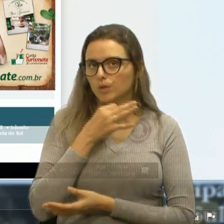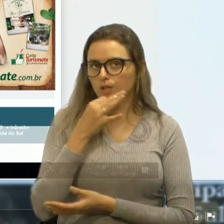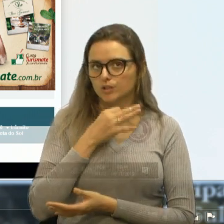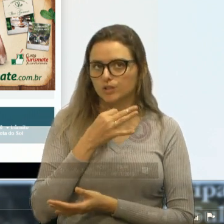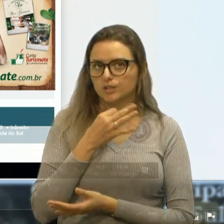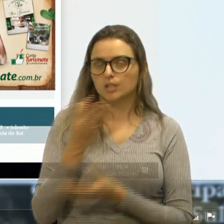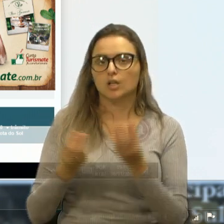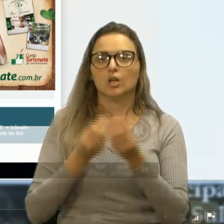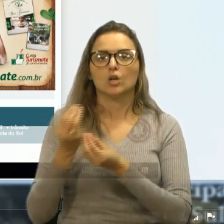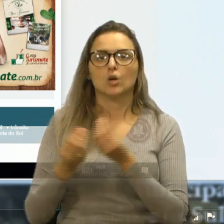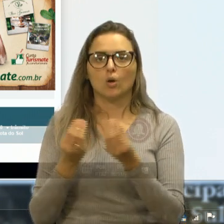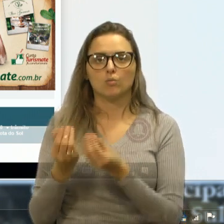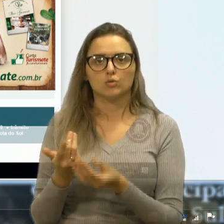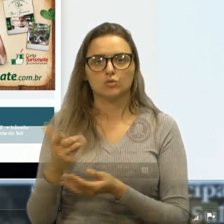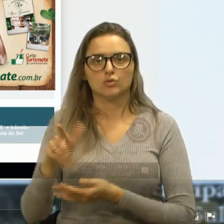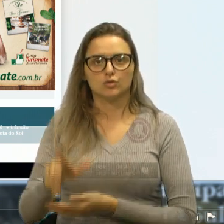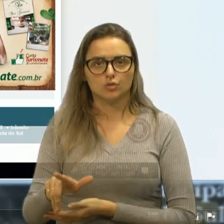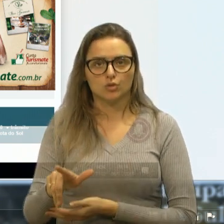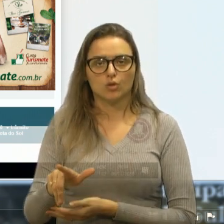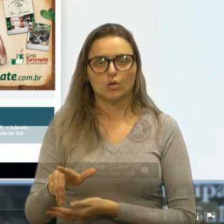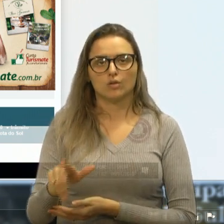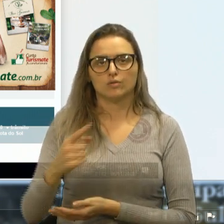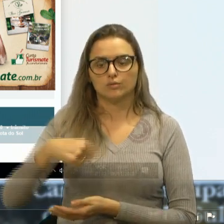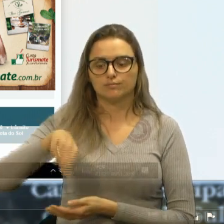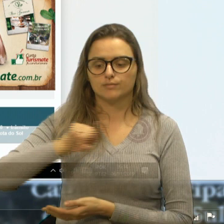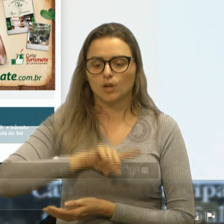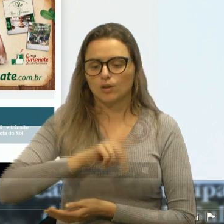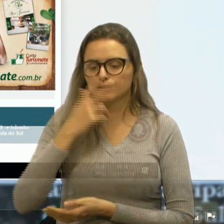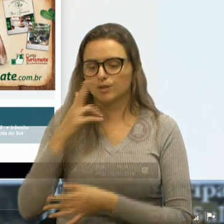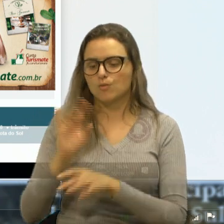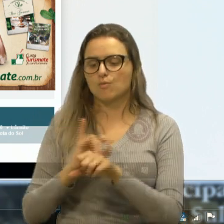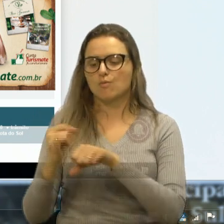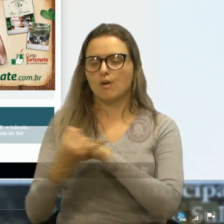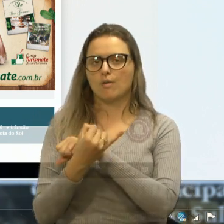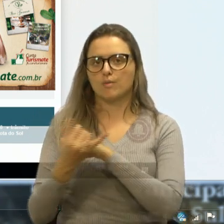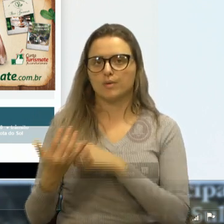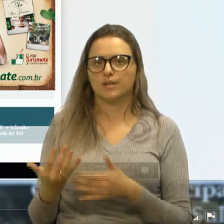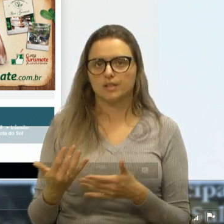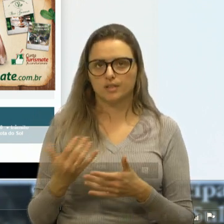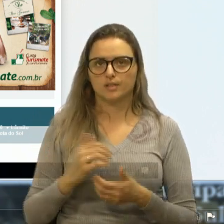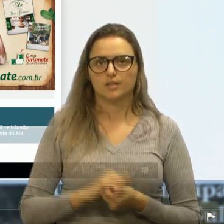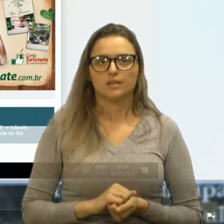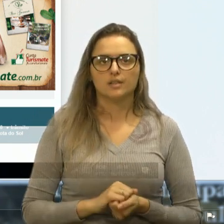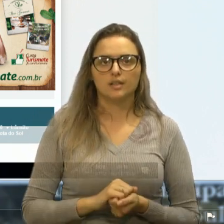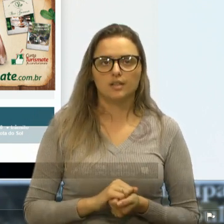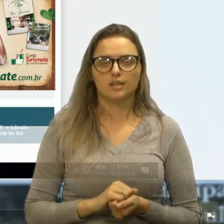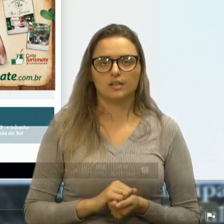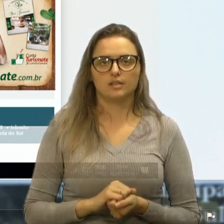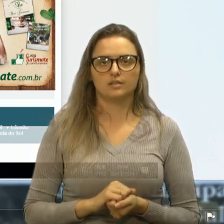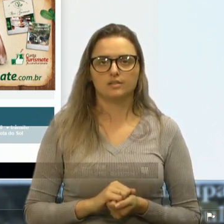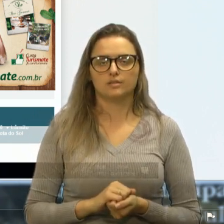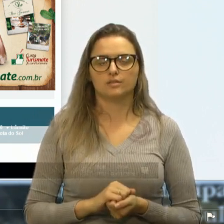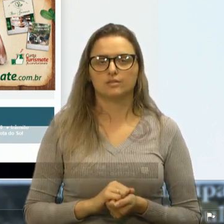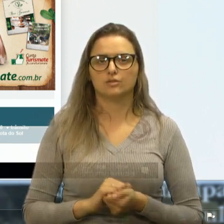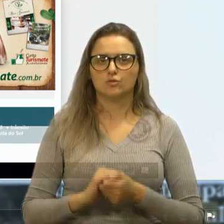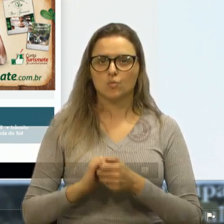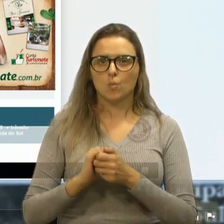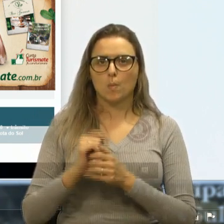novo, continuaremos em leados, e se nem a voz de Caxias.